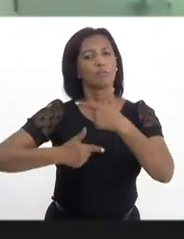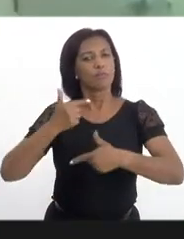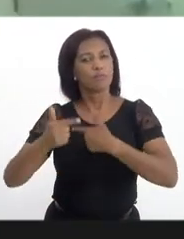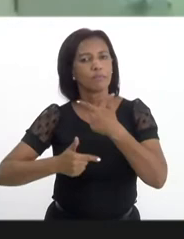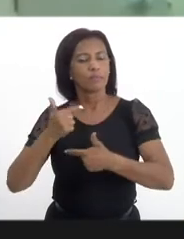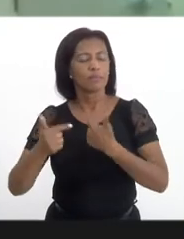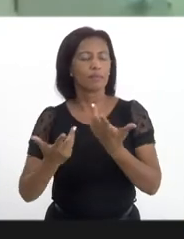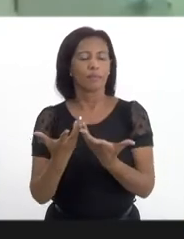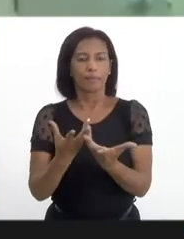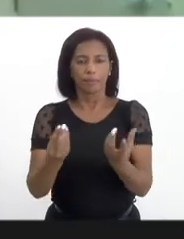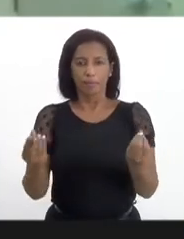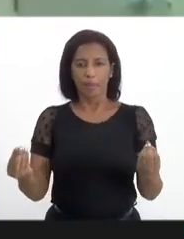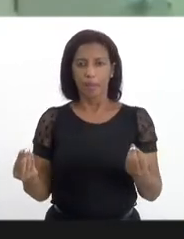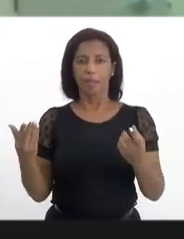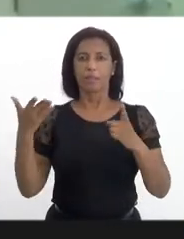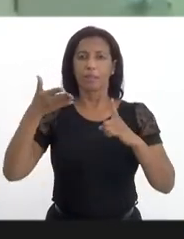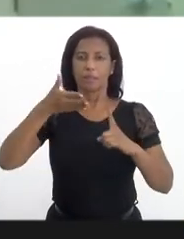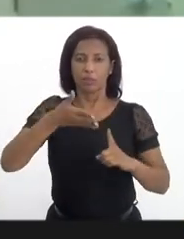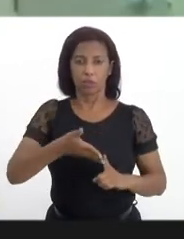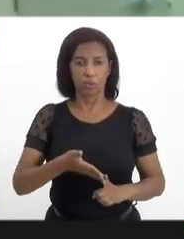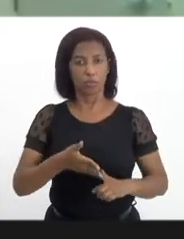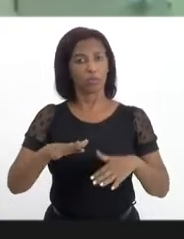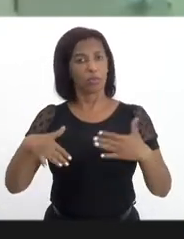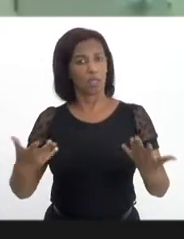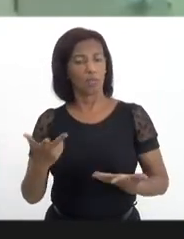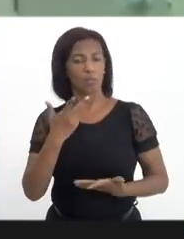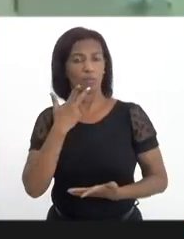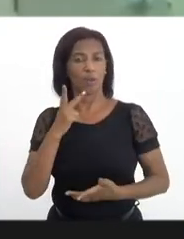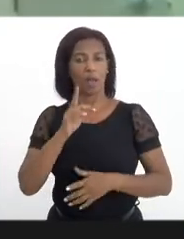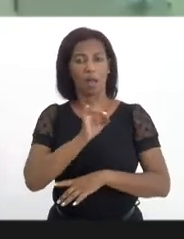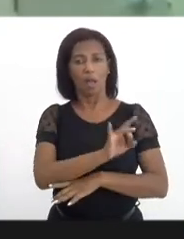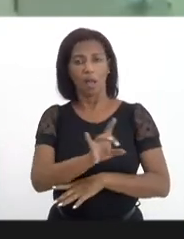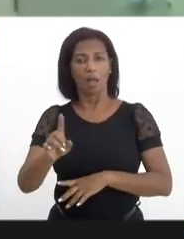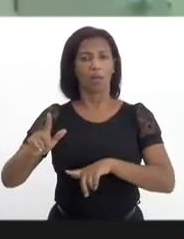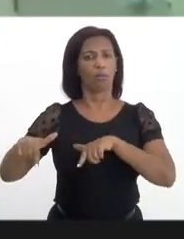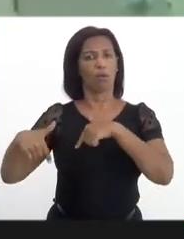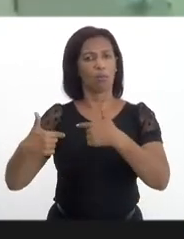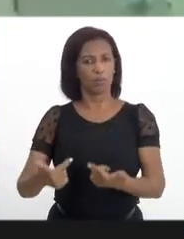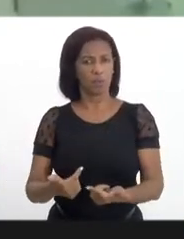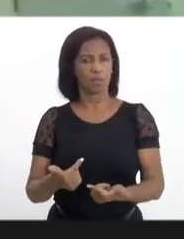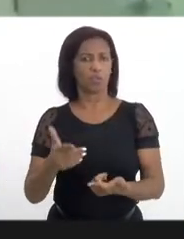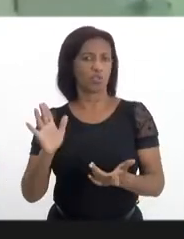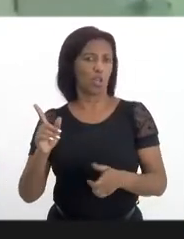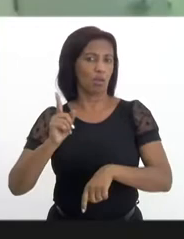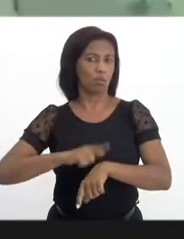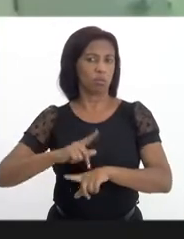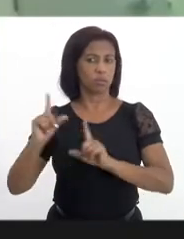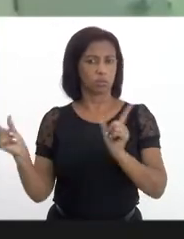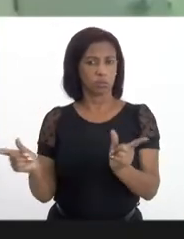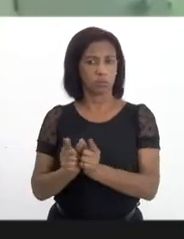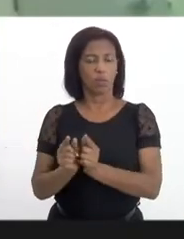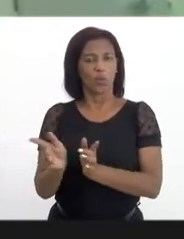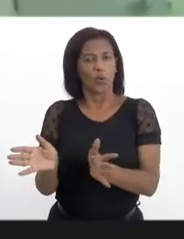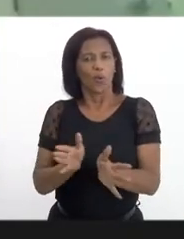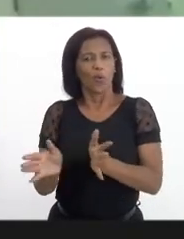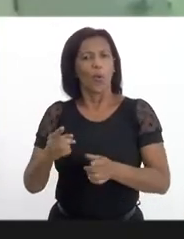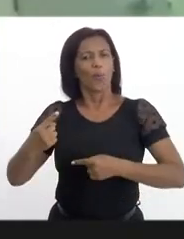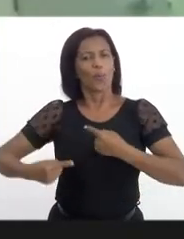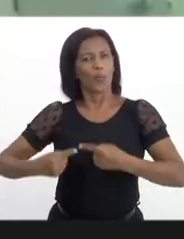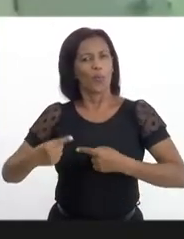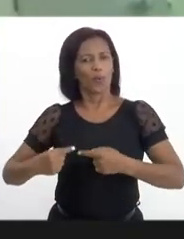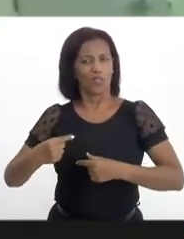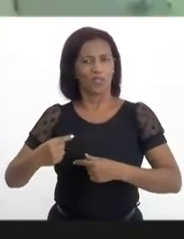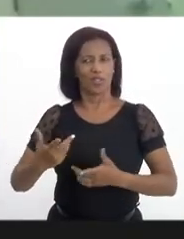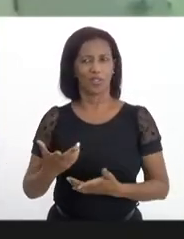muito nesse sentido, e aí vou falar aqui de algumas ações, já que a gente tem pouco tempo, em consonância com a política nacional, a